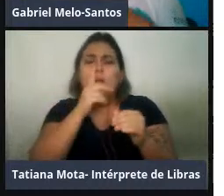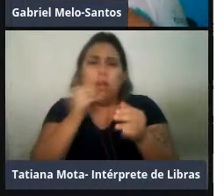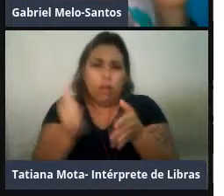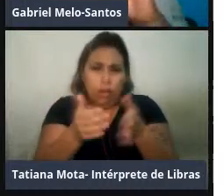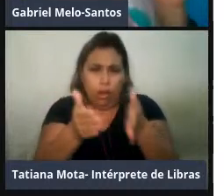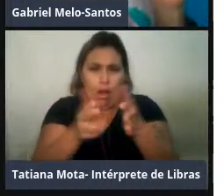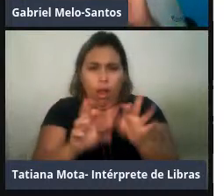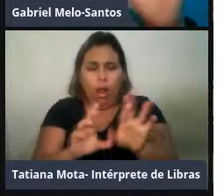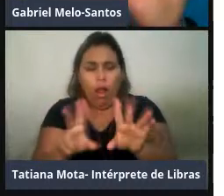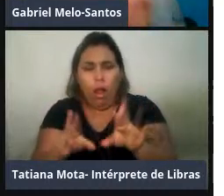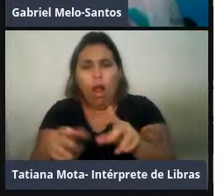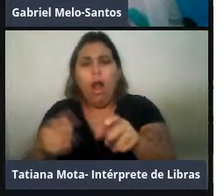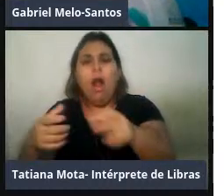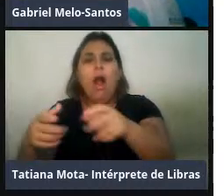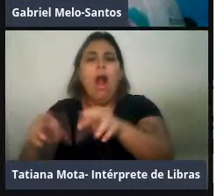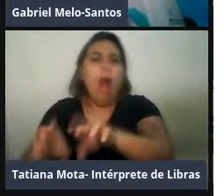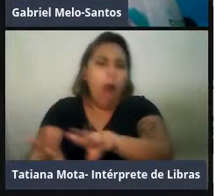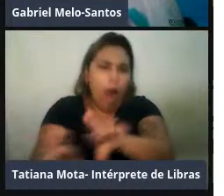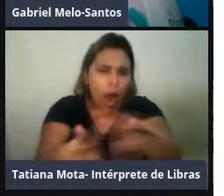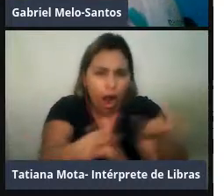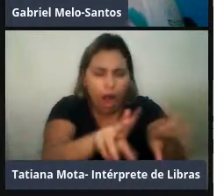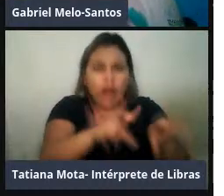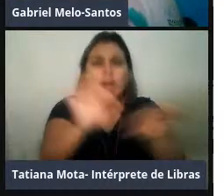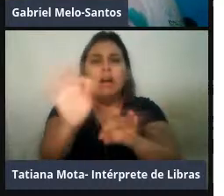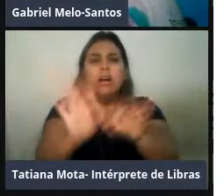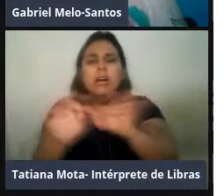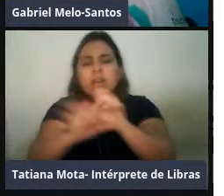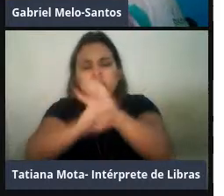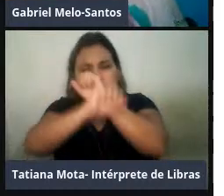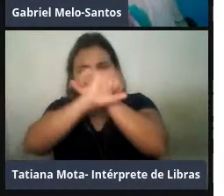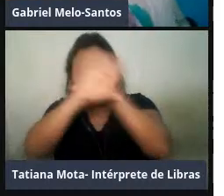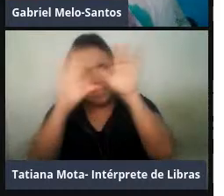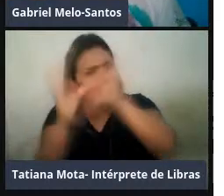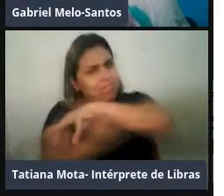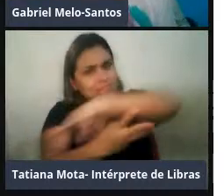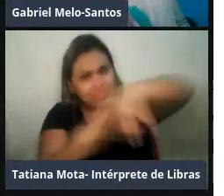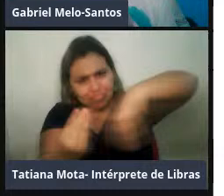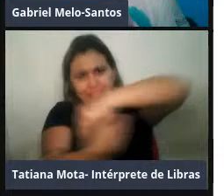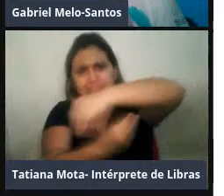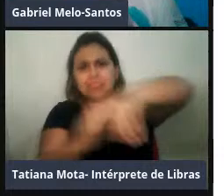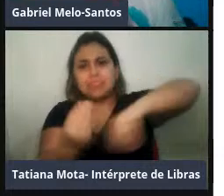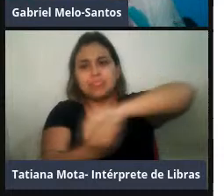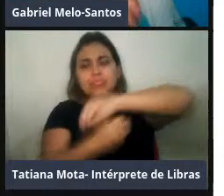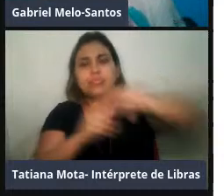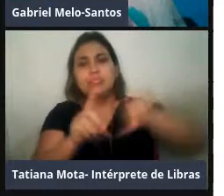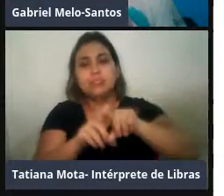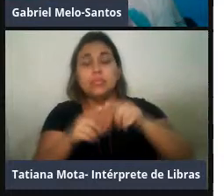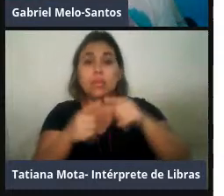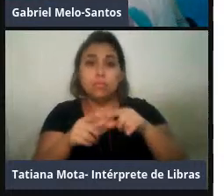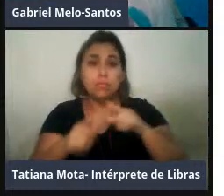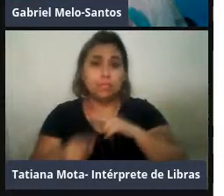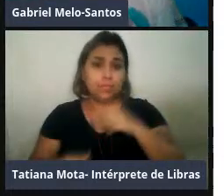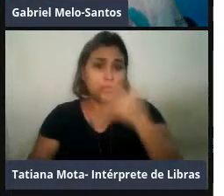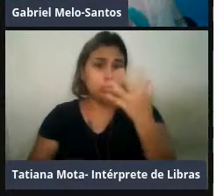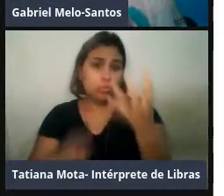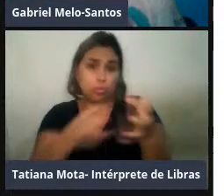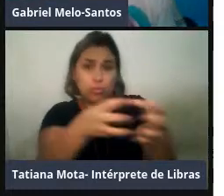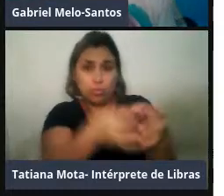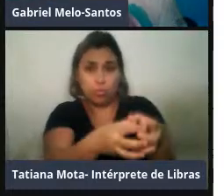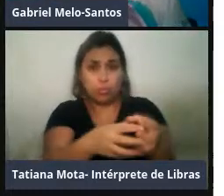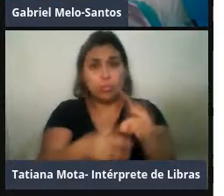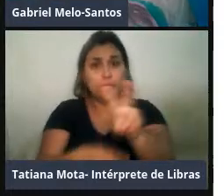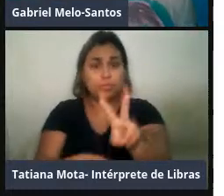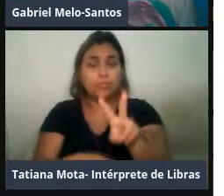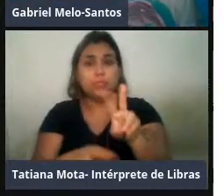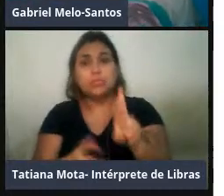e não tem uma divisão clara, tudo bem bagunçado, mas a gente teve dois grupos que emitiram chamados muito parecidos entre